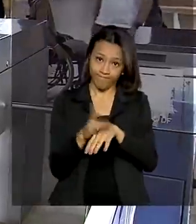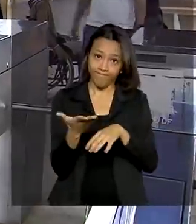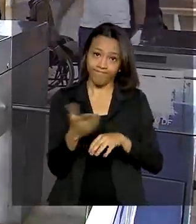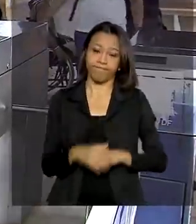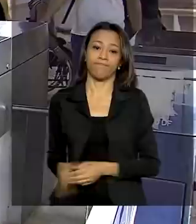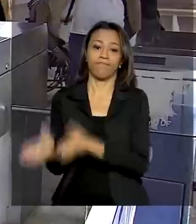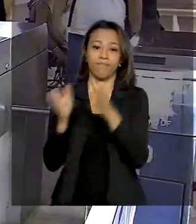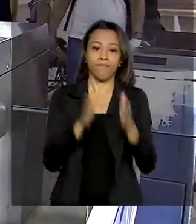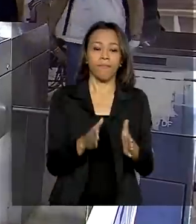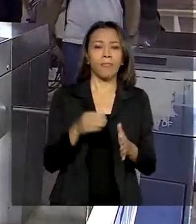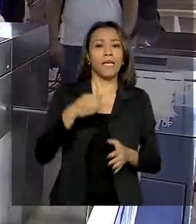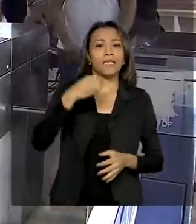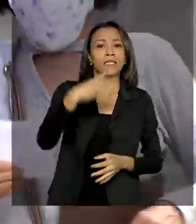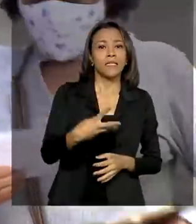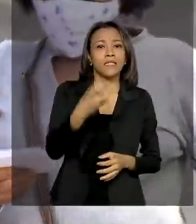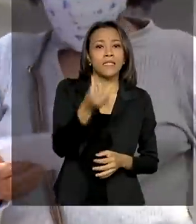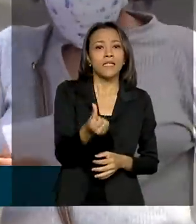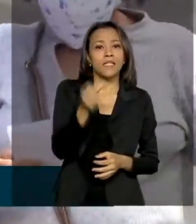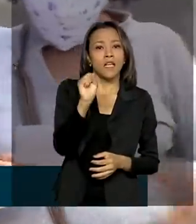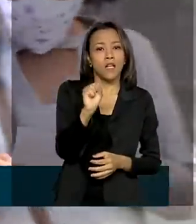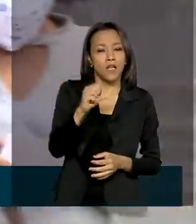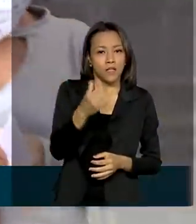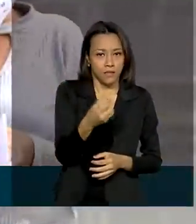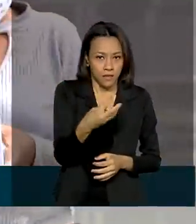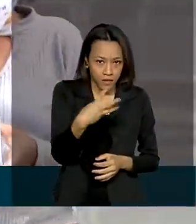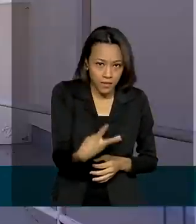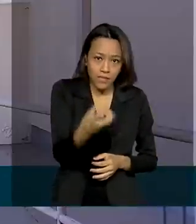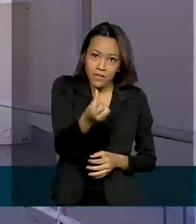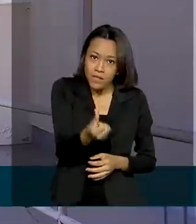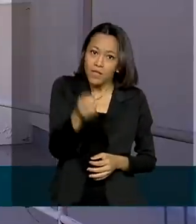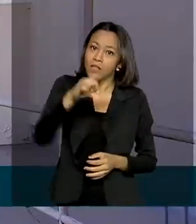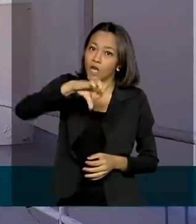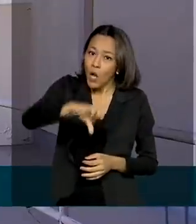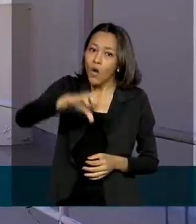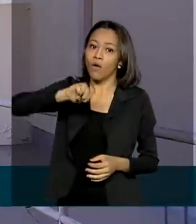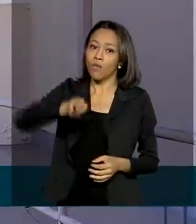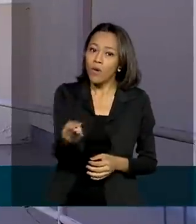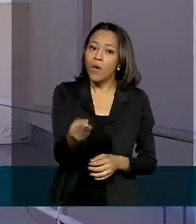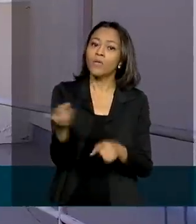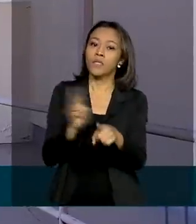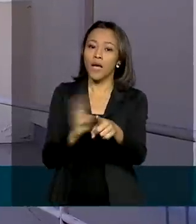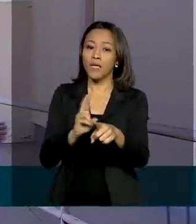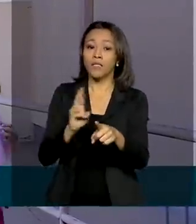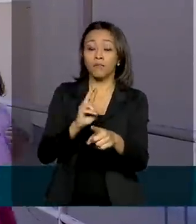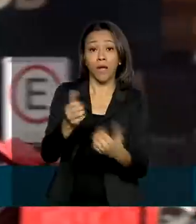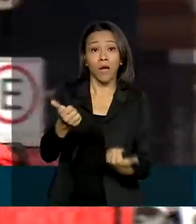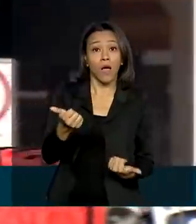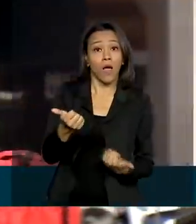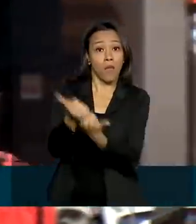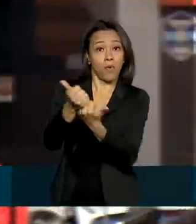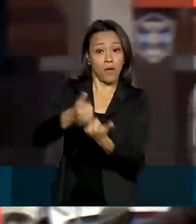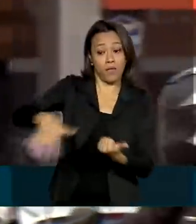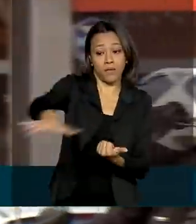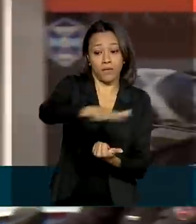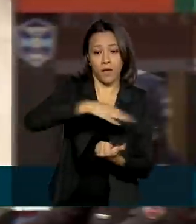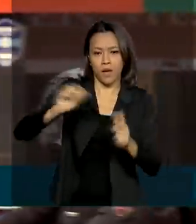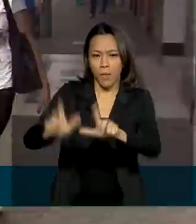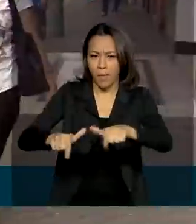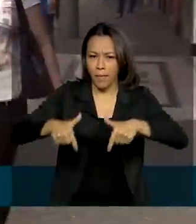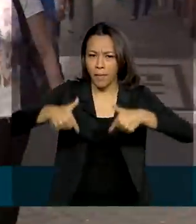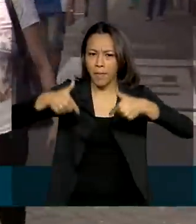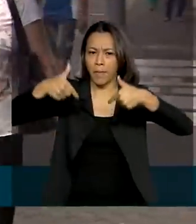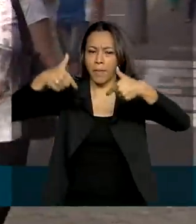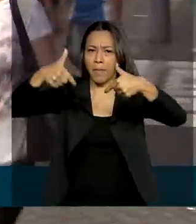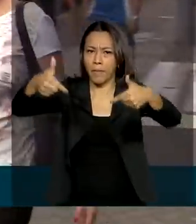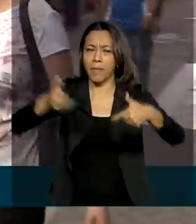Serão R$ 369 milhões para fortalecer as ações de vigilância em saúde e atenção primária nos